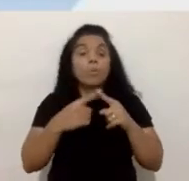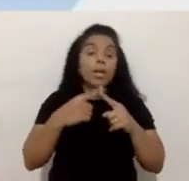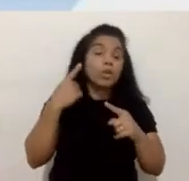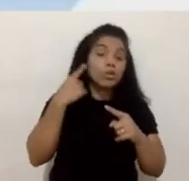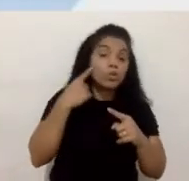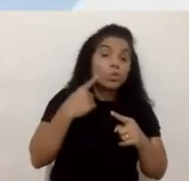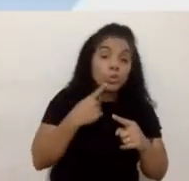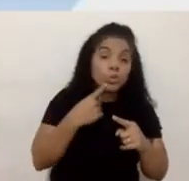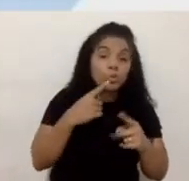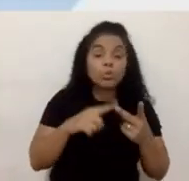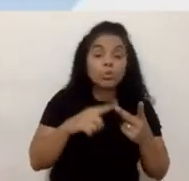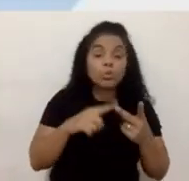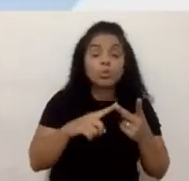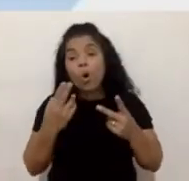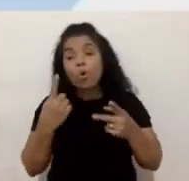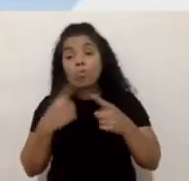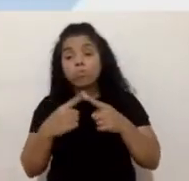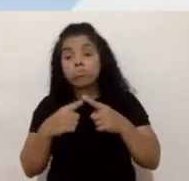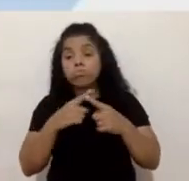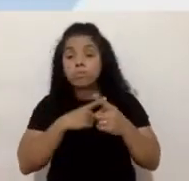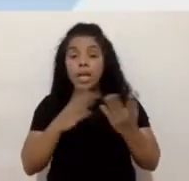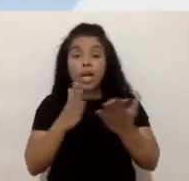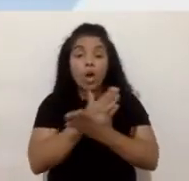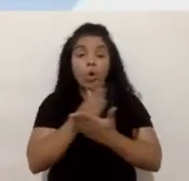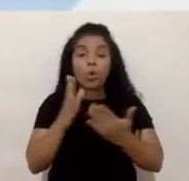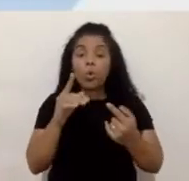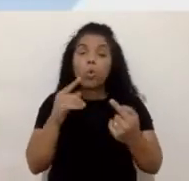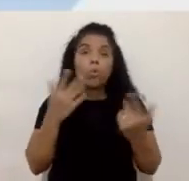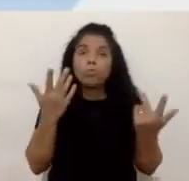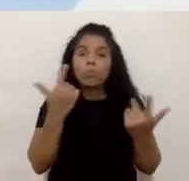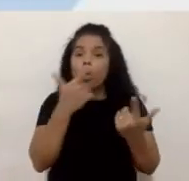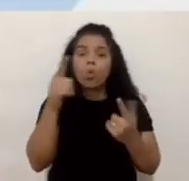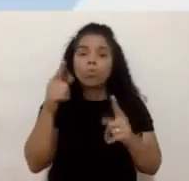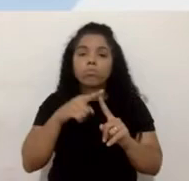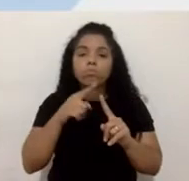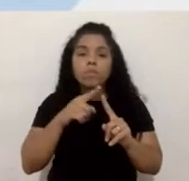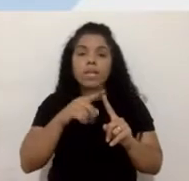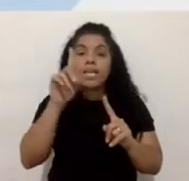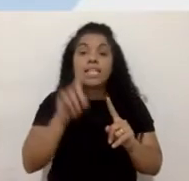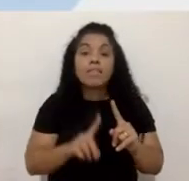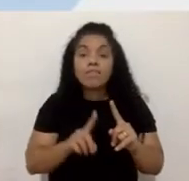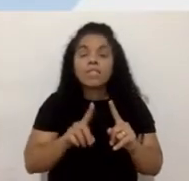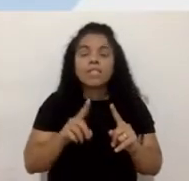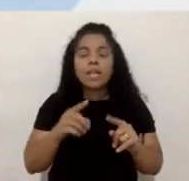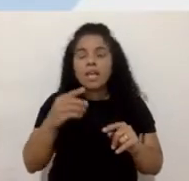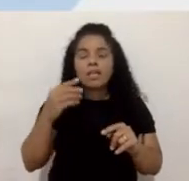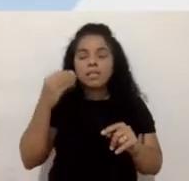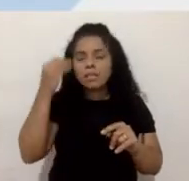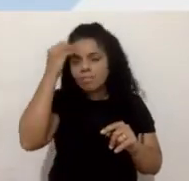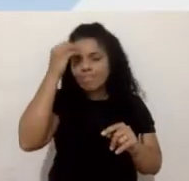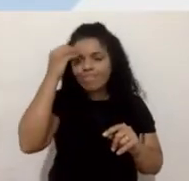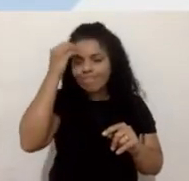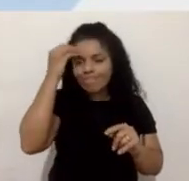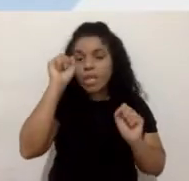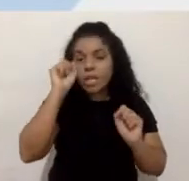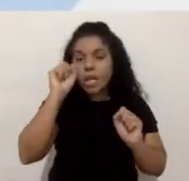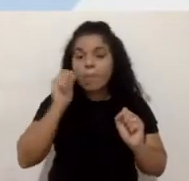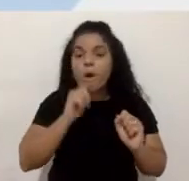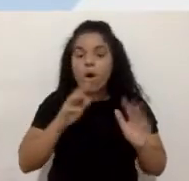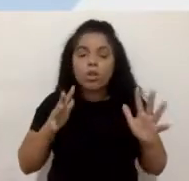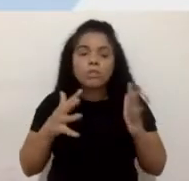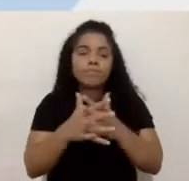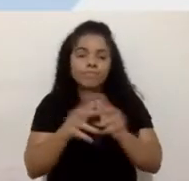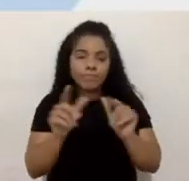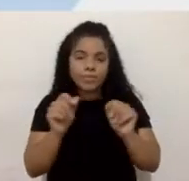ou porque tem algum tipo de deficiência, né, mesmo cognitiva, que pode impedir os aí de fazer isso.